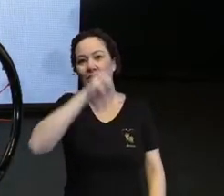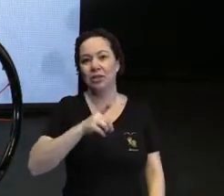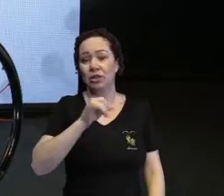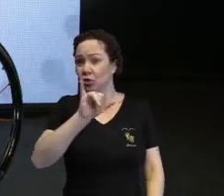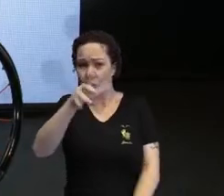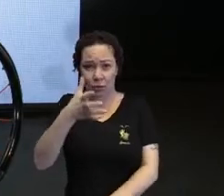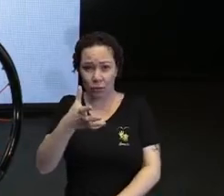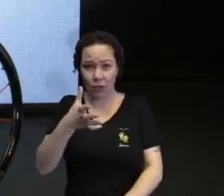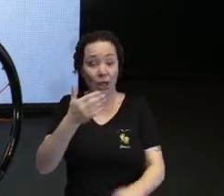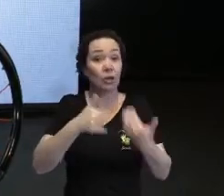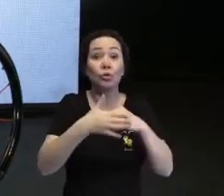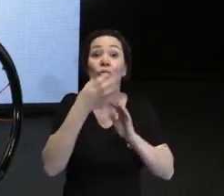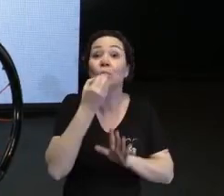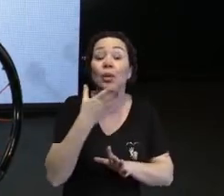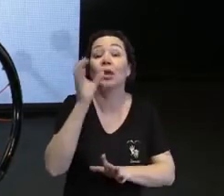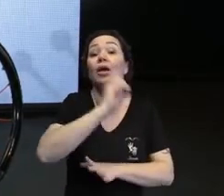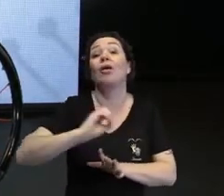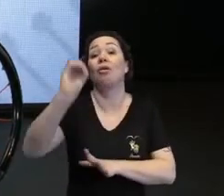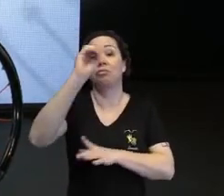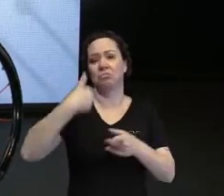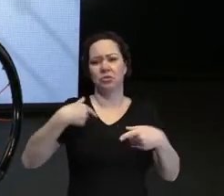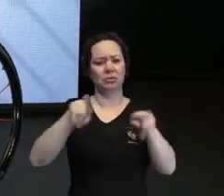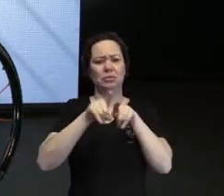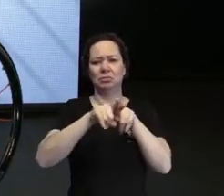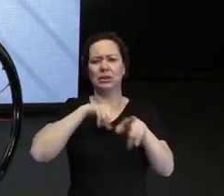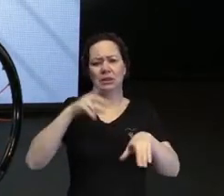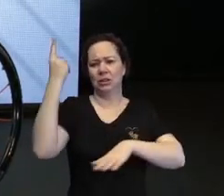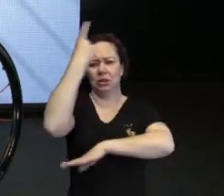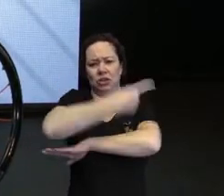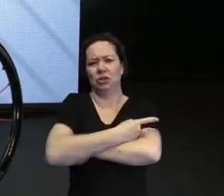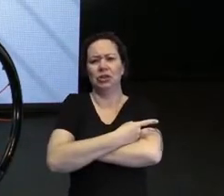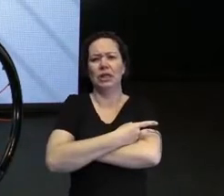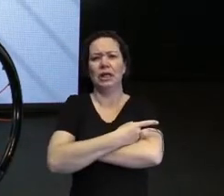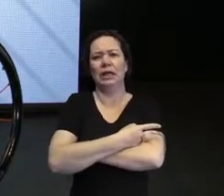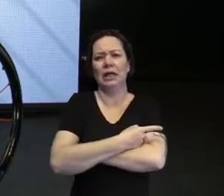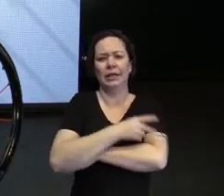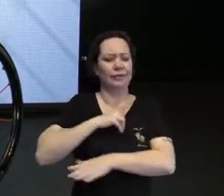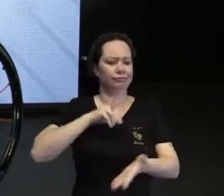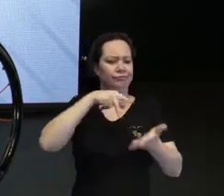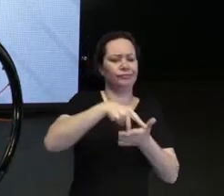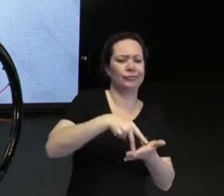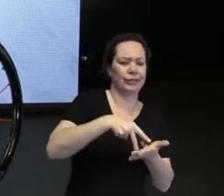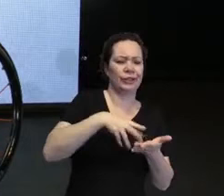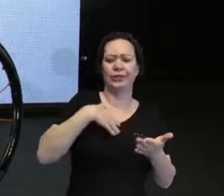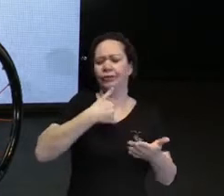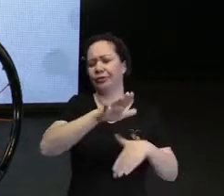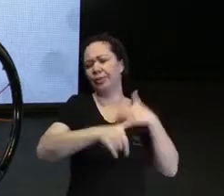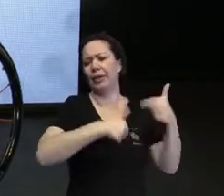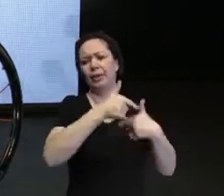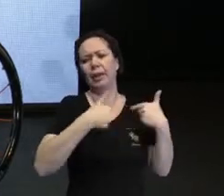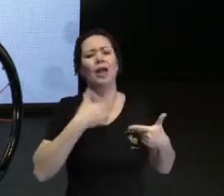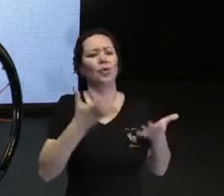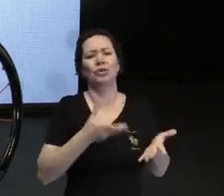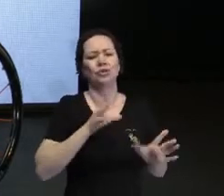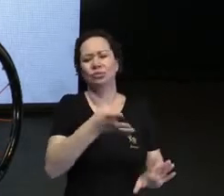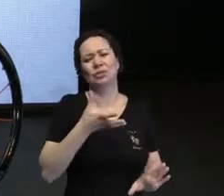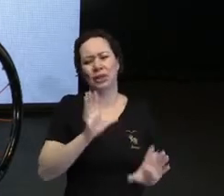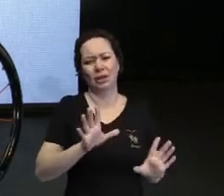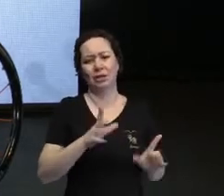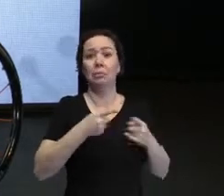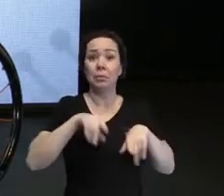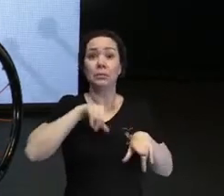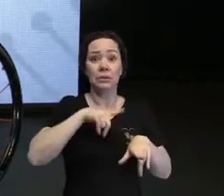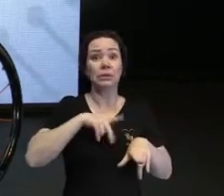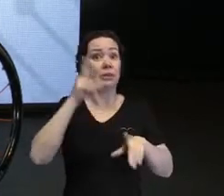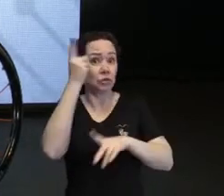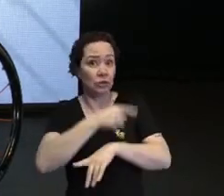maquiar, tudo bem, está ótimo. Eu também tenho os meus dias de levantar e falar, não, vamos trabalhar, hoje eu não estou afim. Mas tem dias que